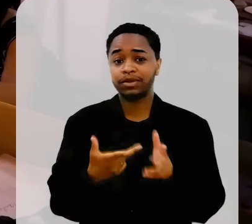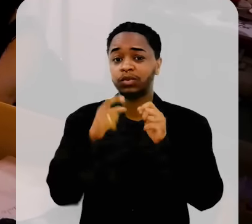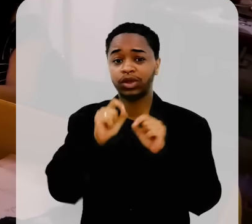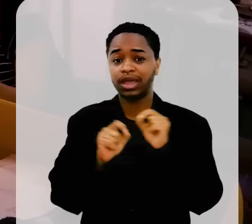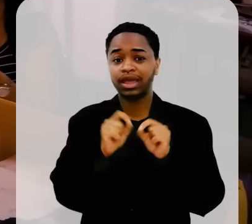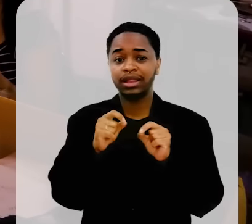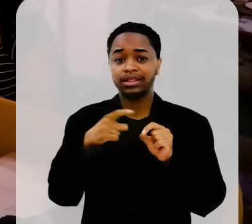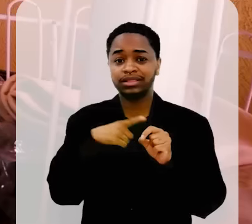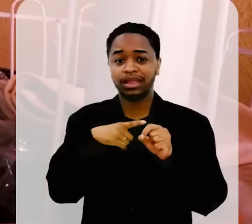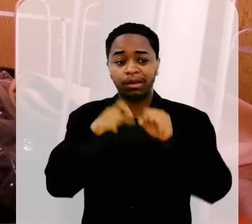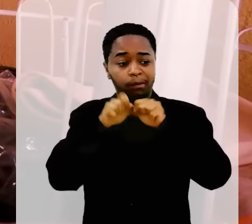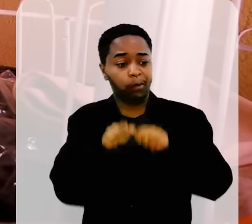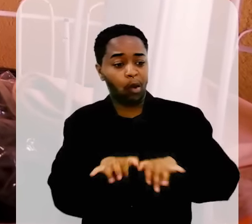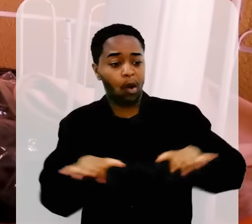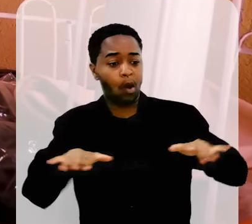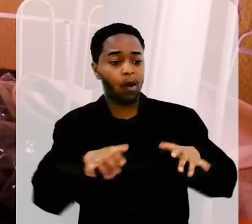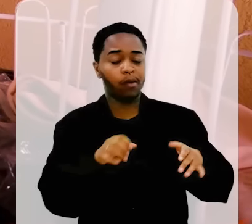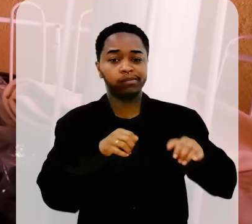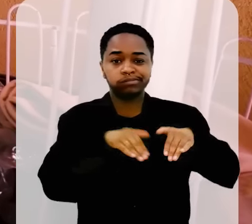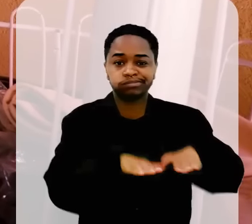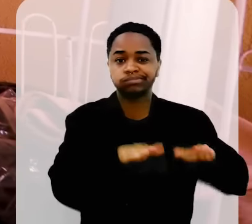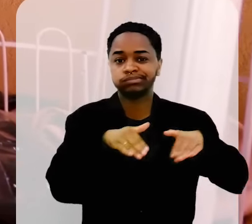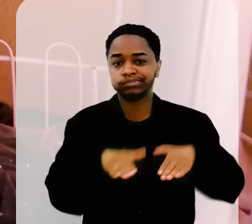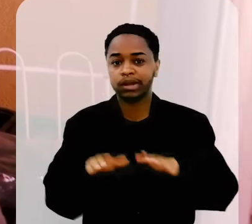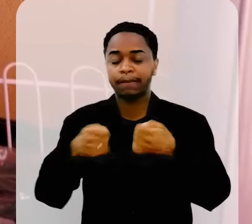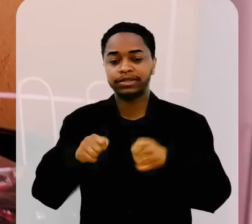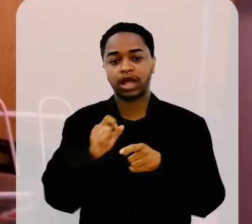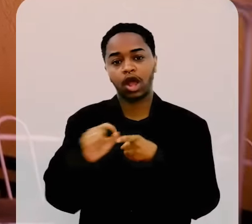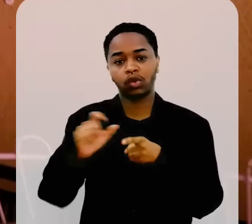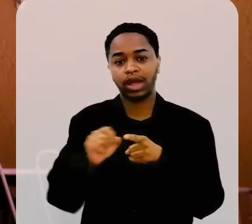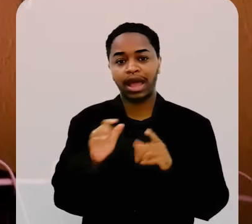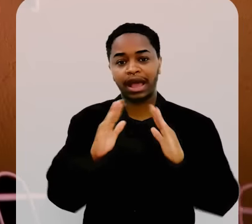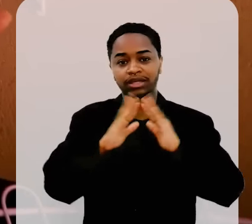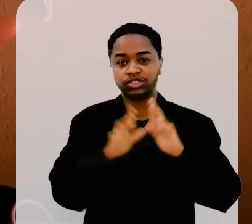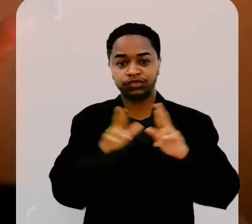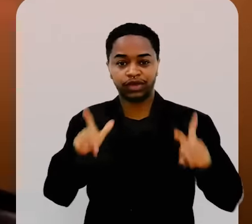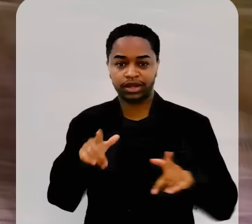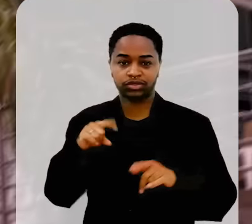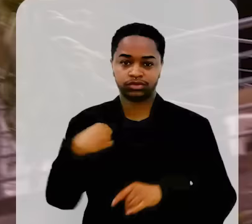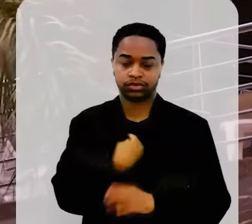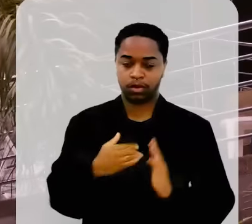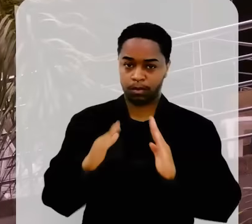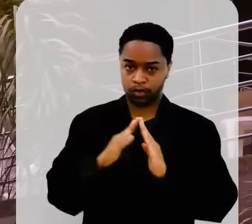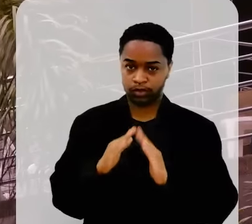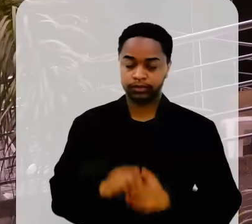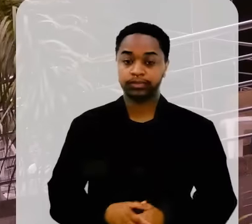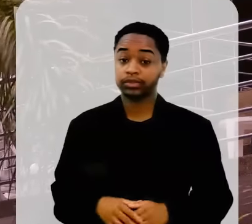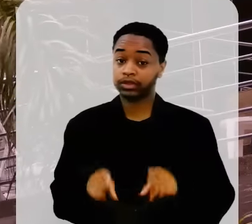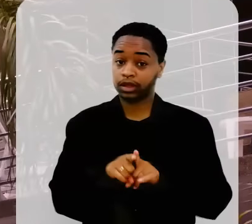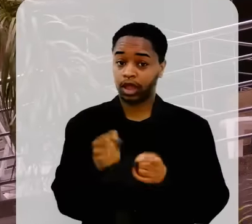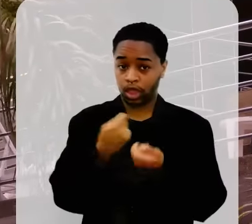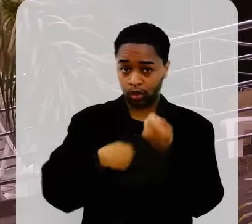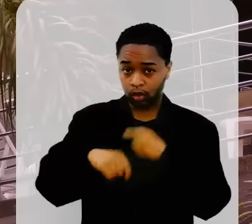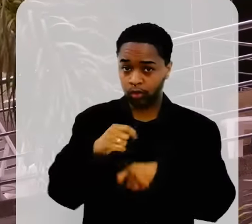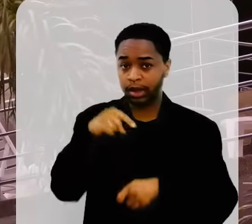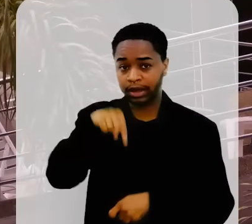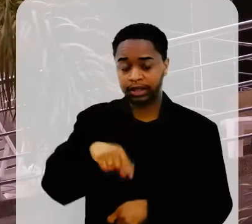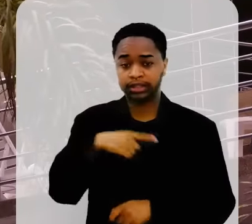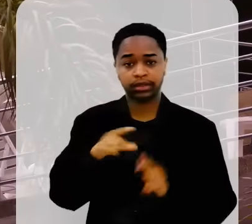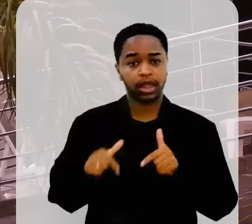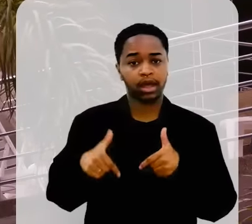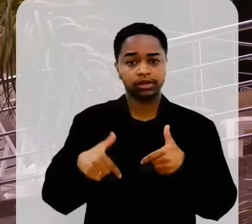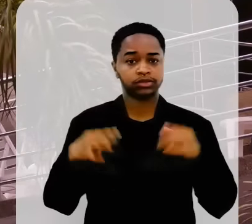casa estava toda tomada pela confecção. gente teve que alugar outra casa para a gente morar. A economia do município também é reforçada